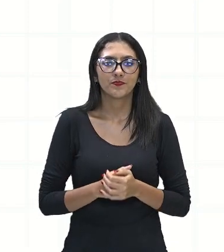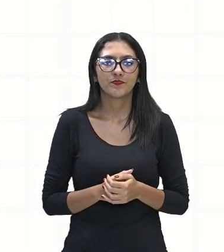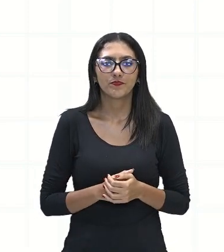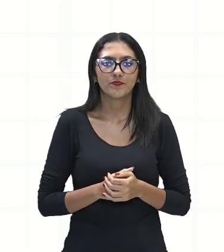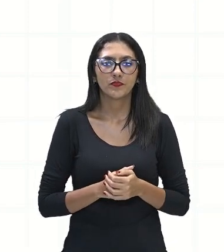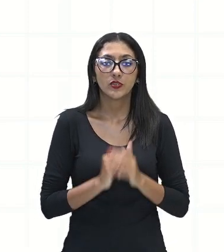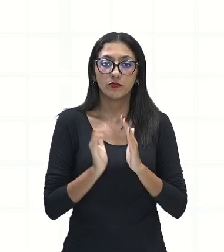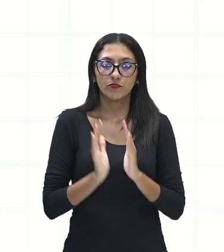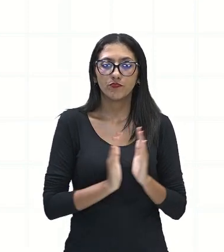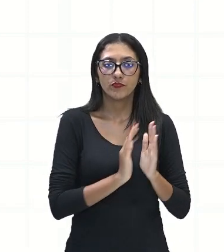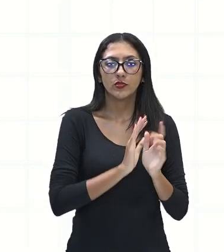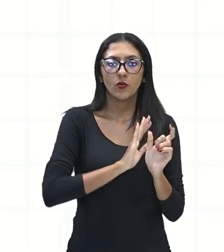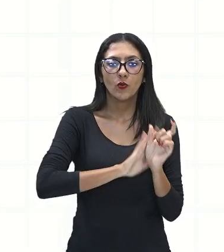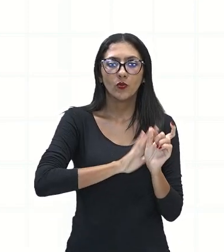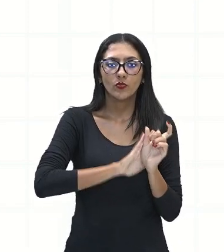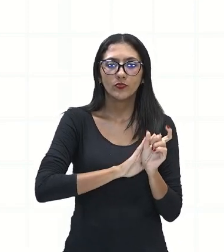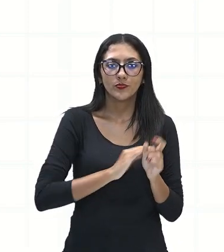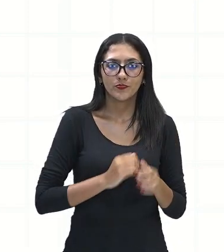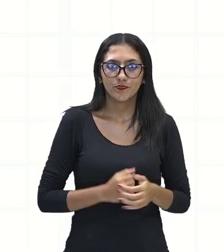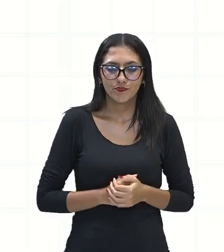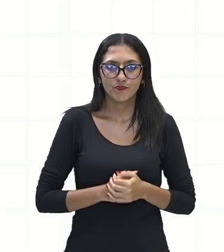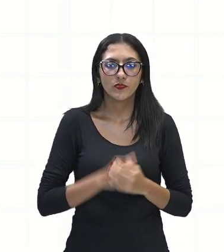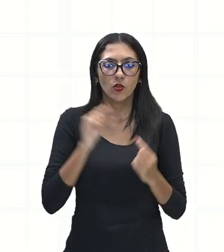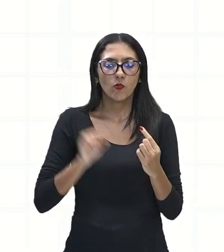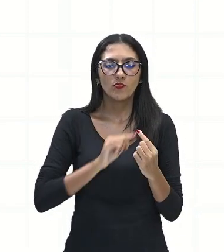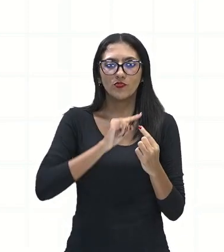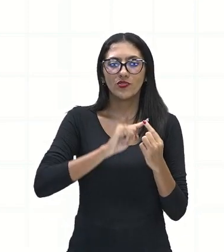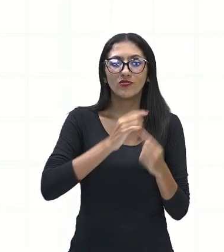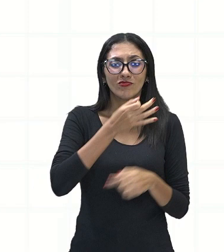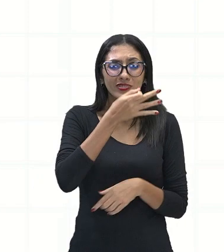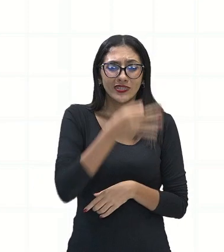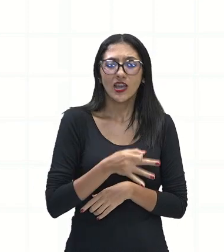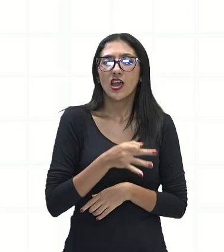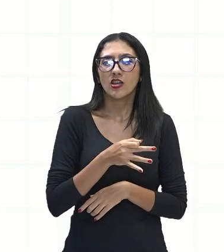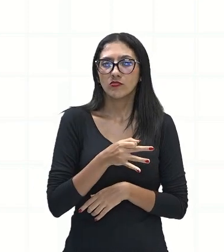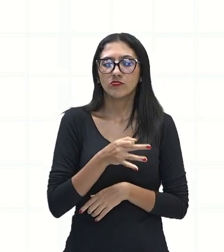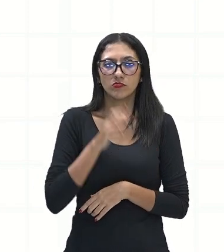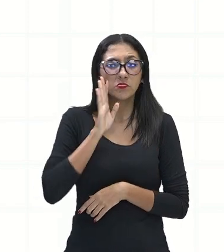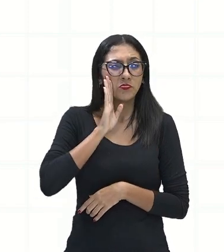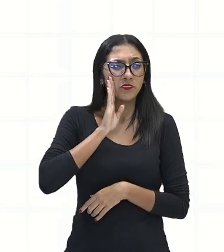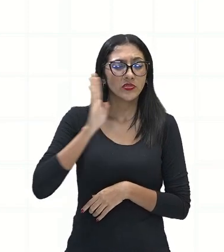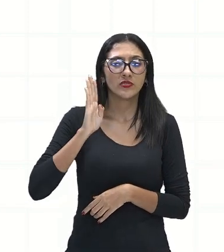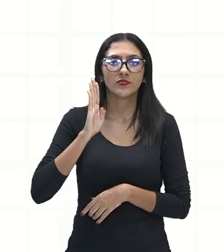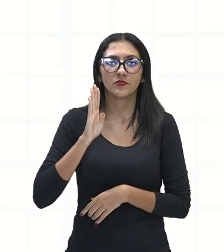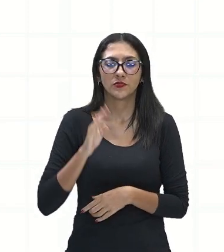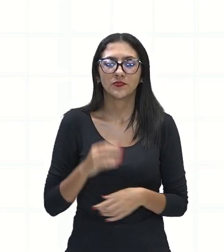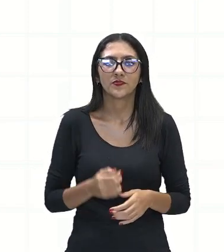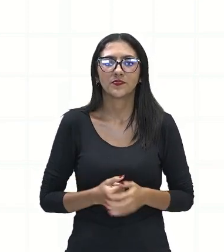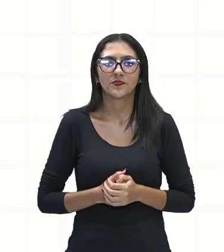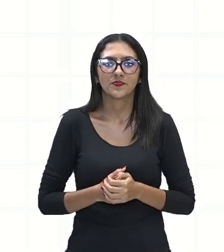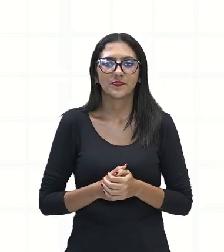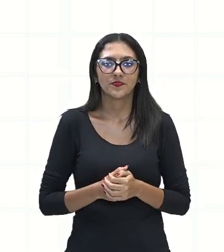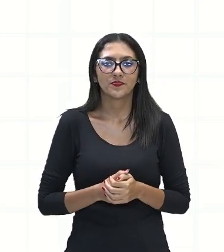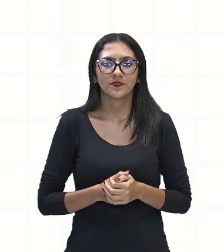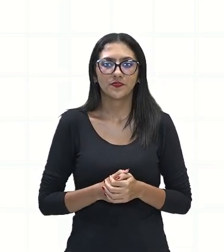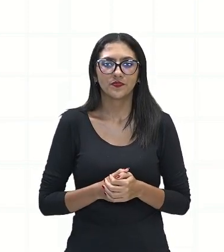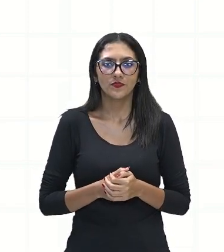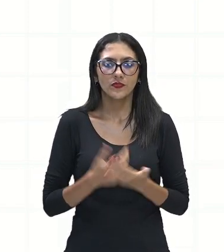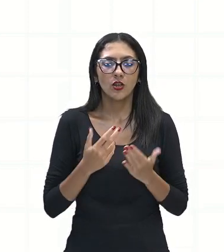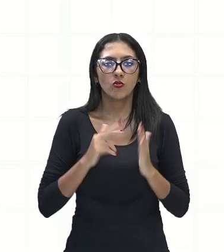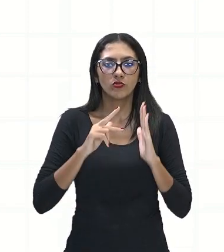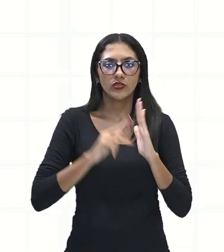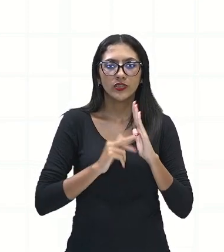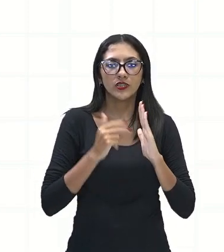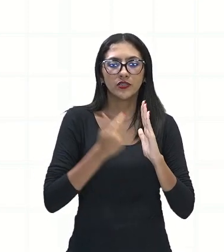é uma palavra utilizada de modo objetivo de se o que se quer dizer, né? Então, o sentido é objetivo,